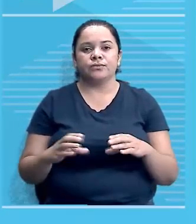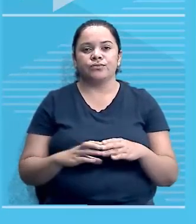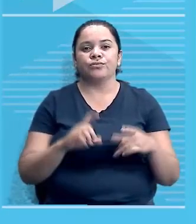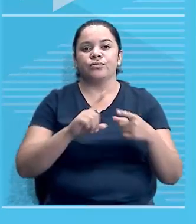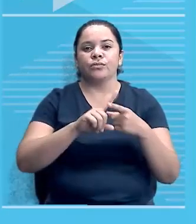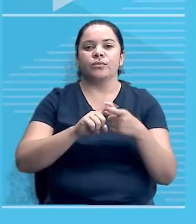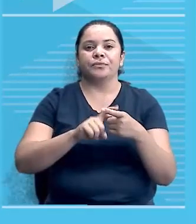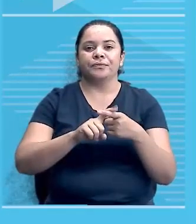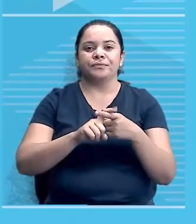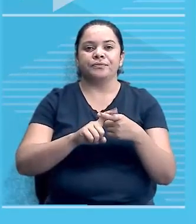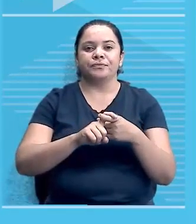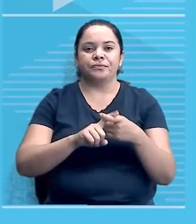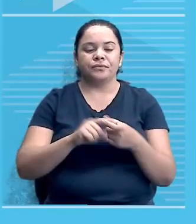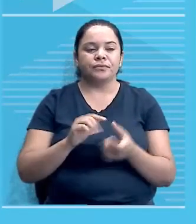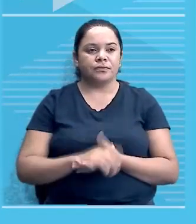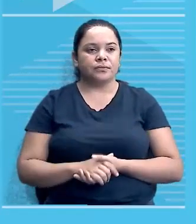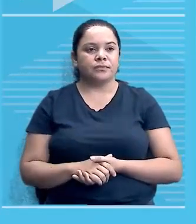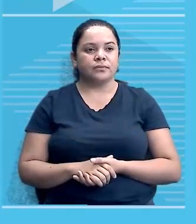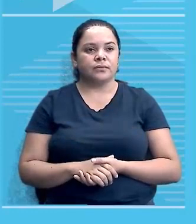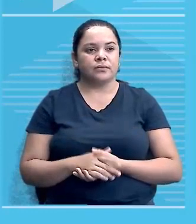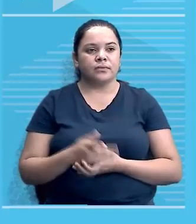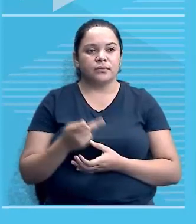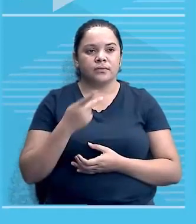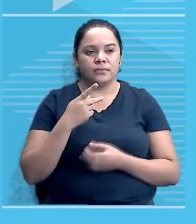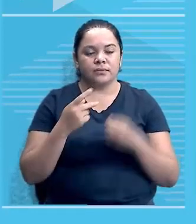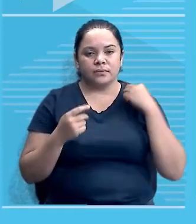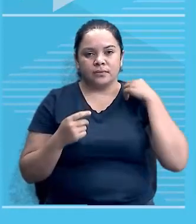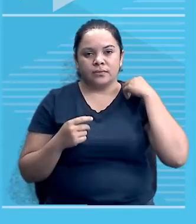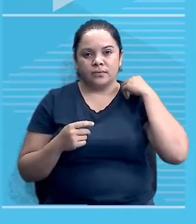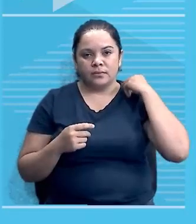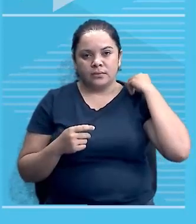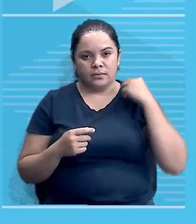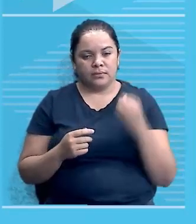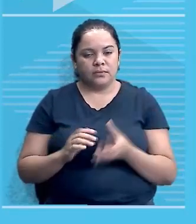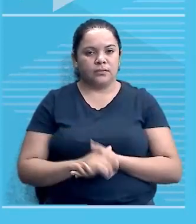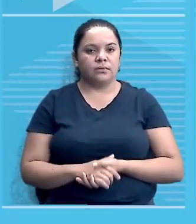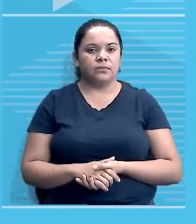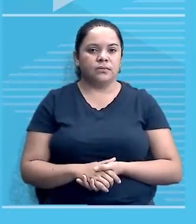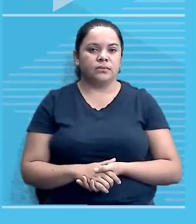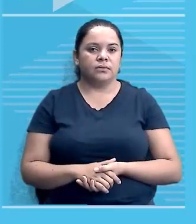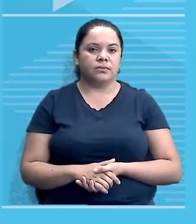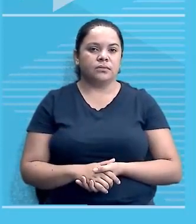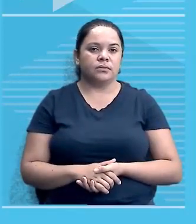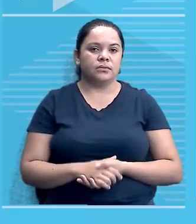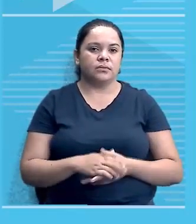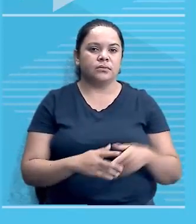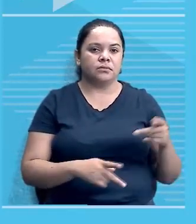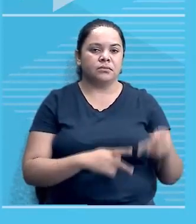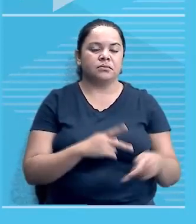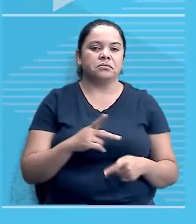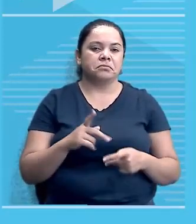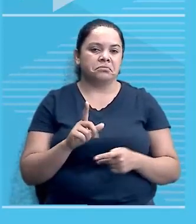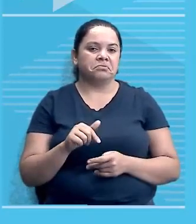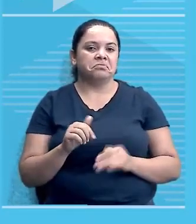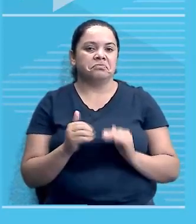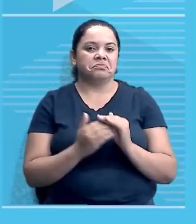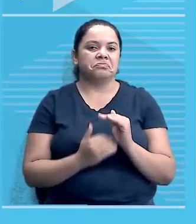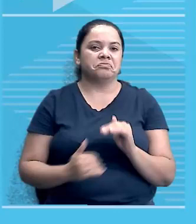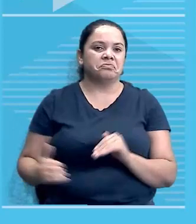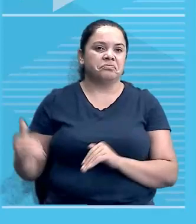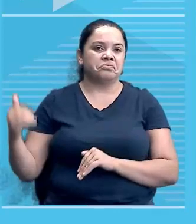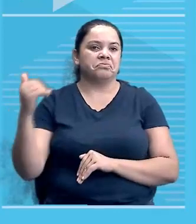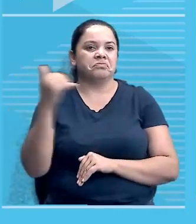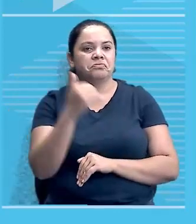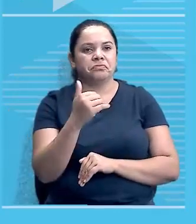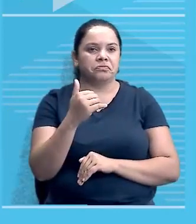que, como se tratava assim de um povo superior, teria, entre aspas, direito a mais territórios, né?